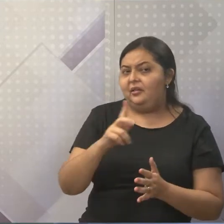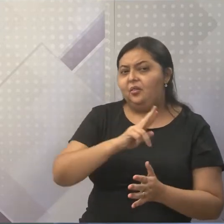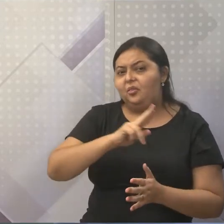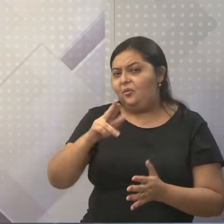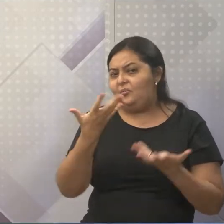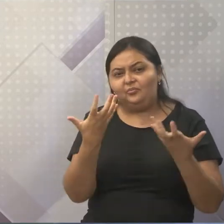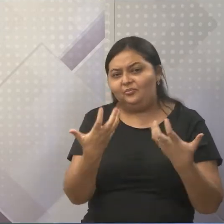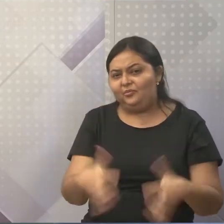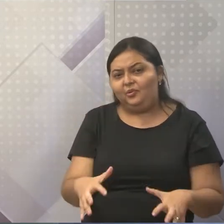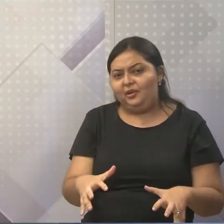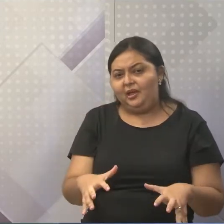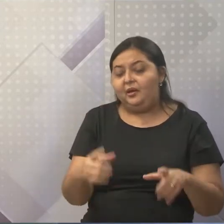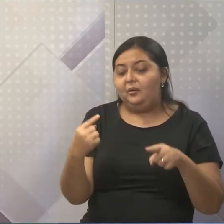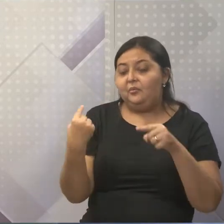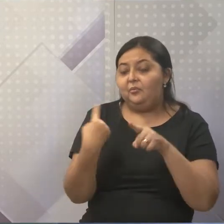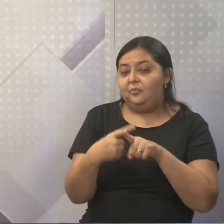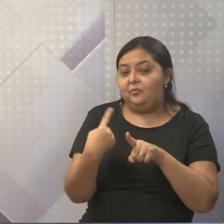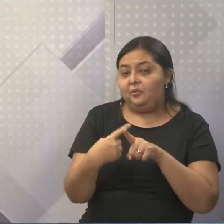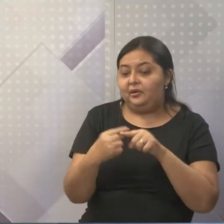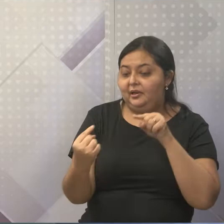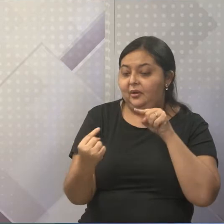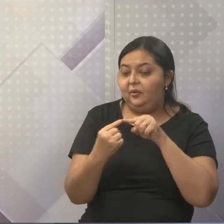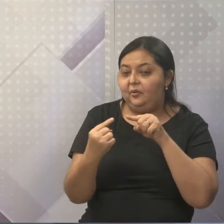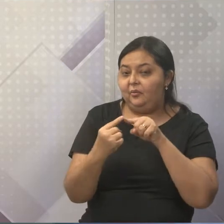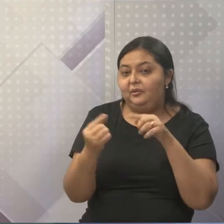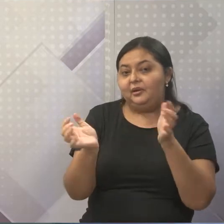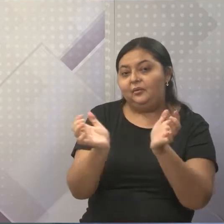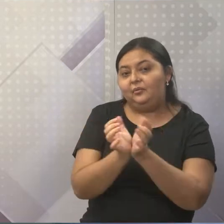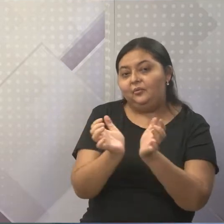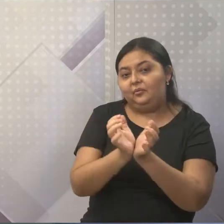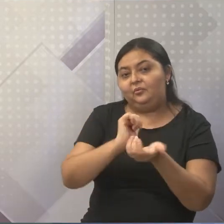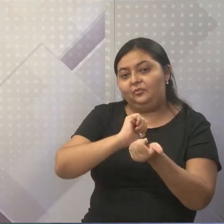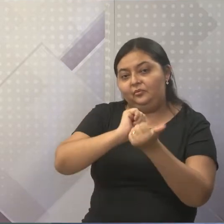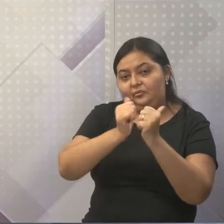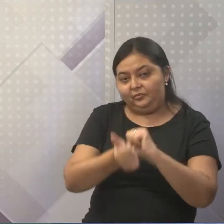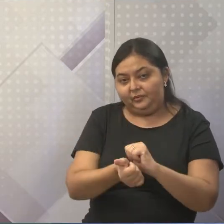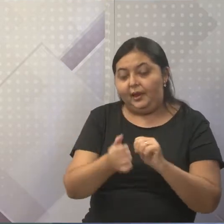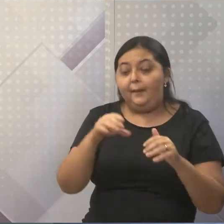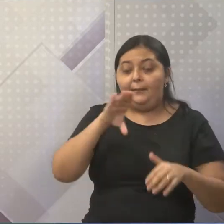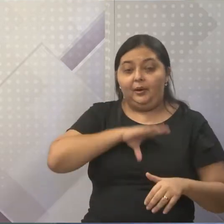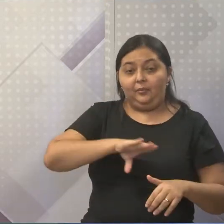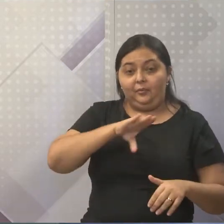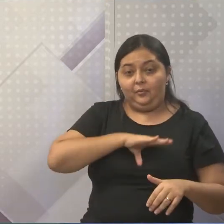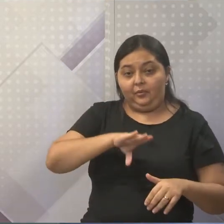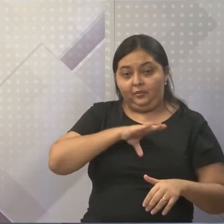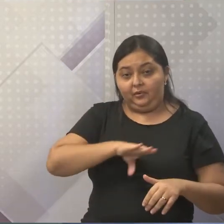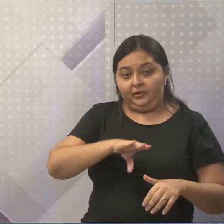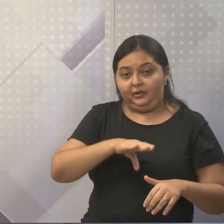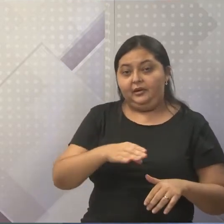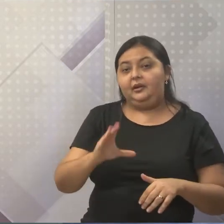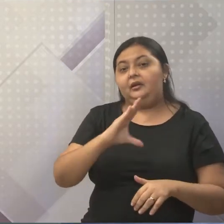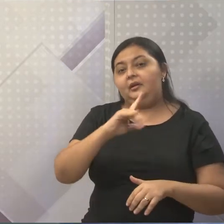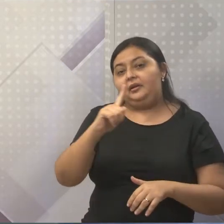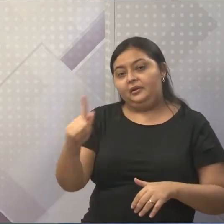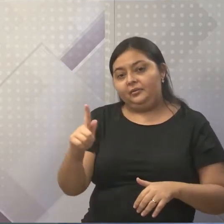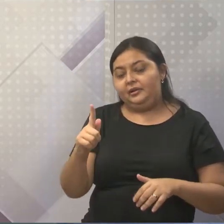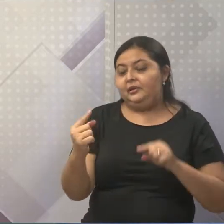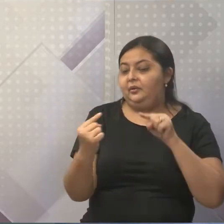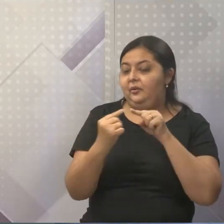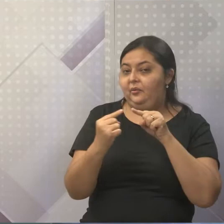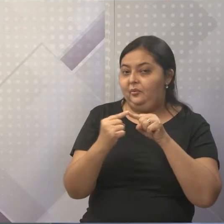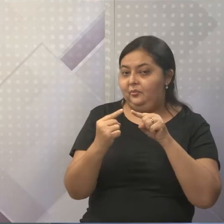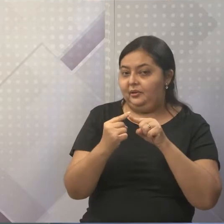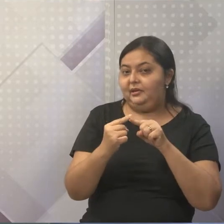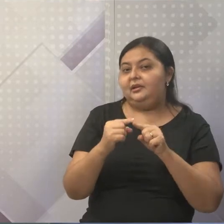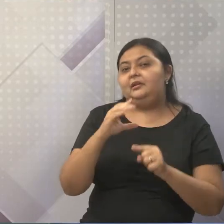Porque associar ao time. Isso. Mas, em língua portuguesa, o adjetivo pátrio de Campina Grande é campinense mesmo. Não